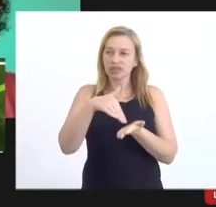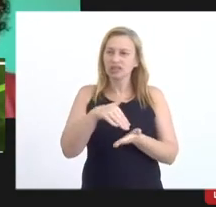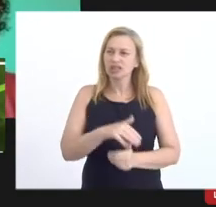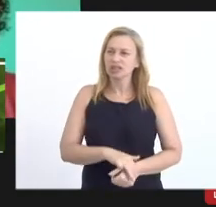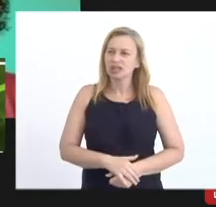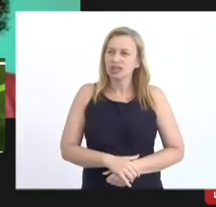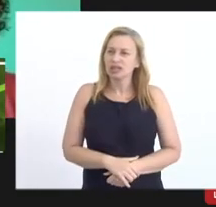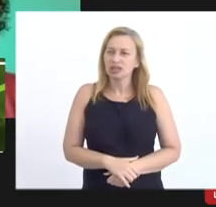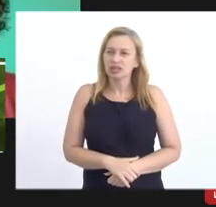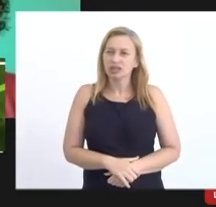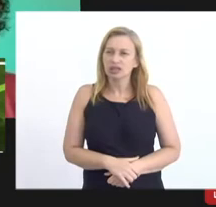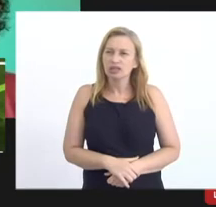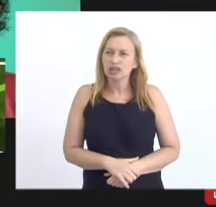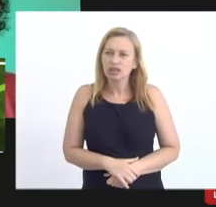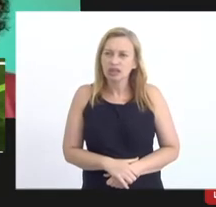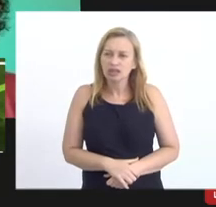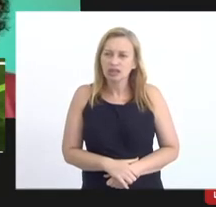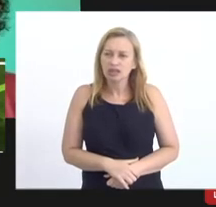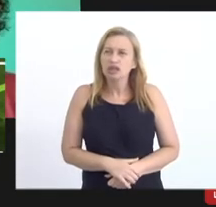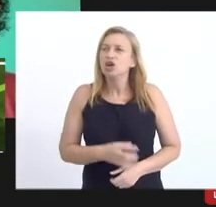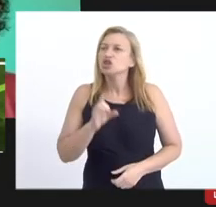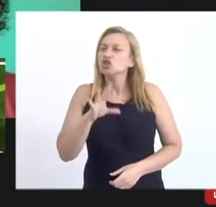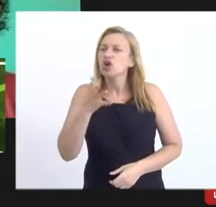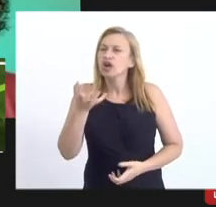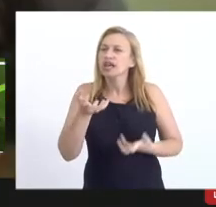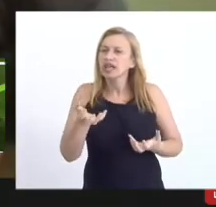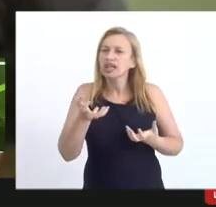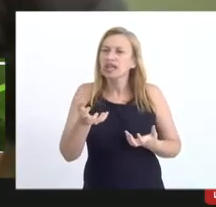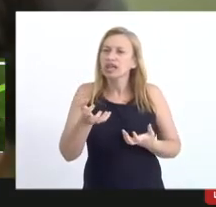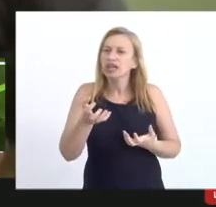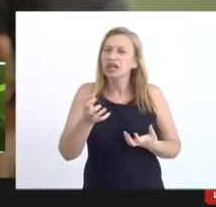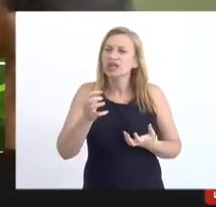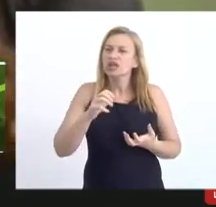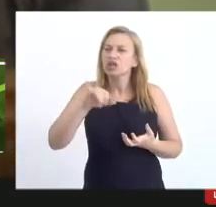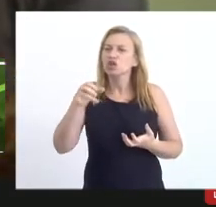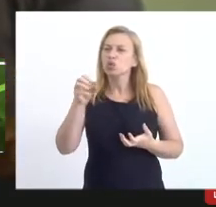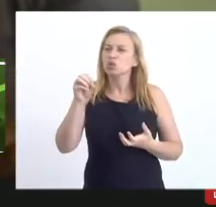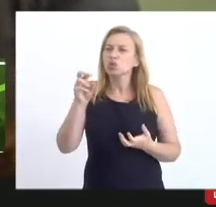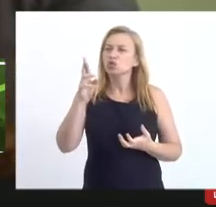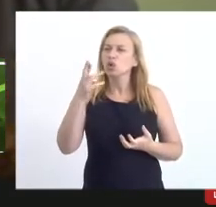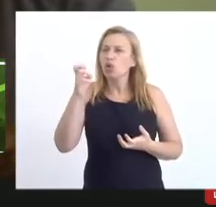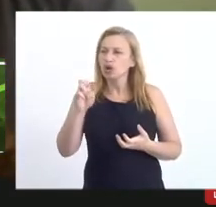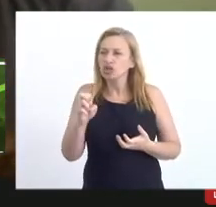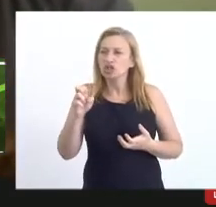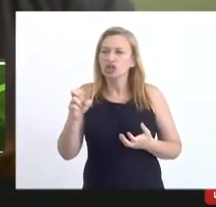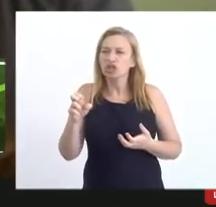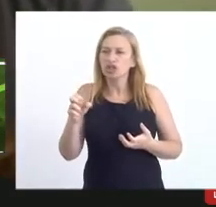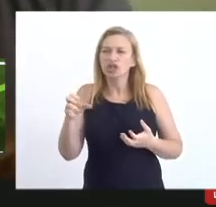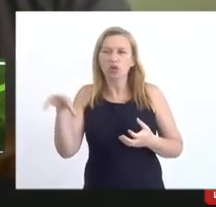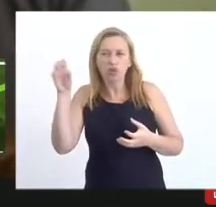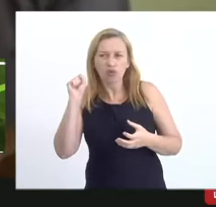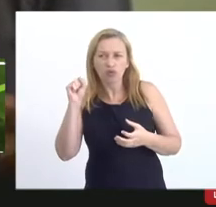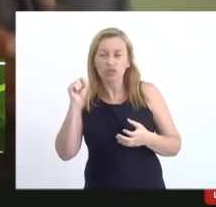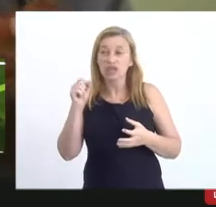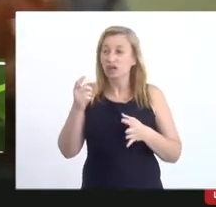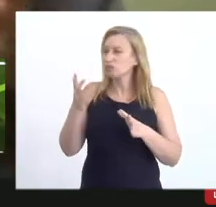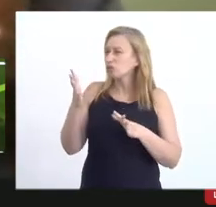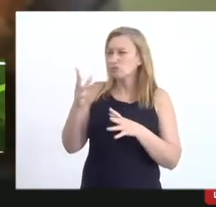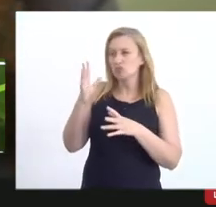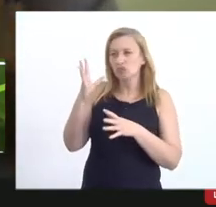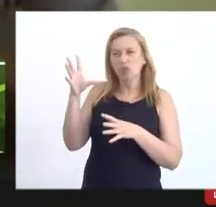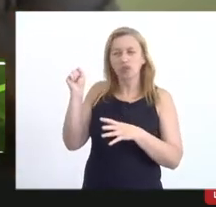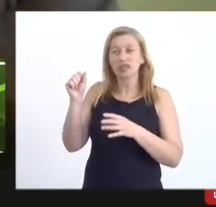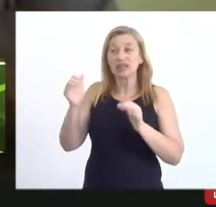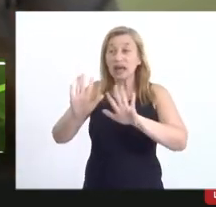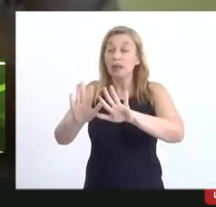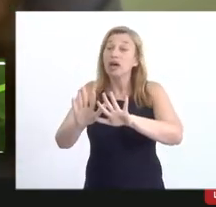o senhor dizer isso só queria que o Jorge Eduardo só explicasse que eu não consegui ouvir nitidamente qual